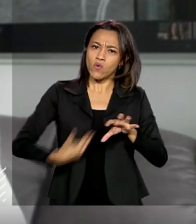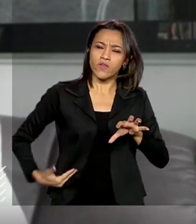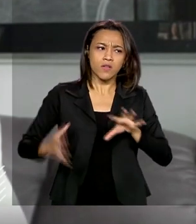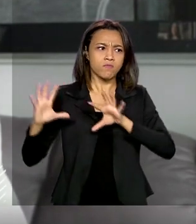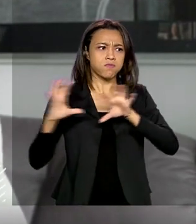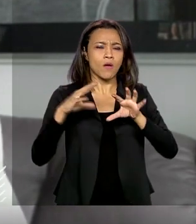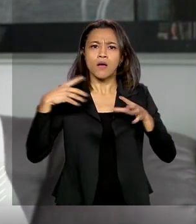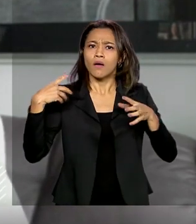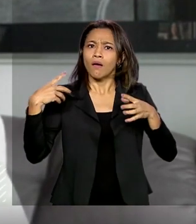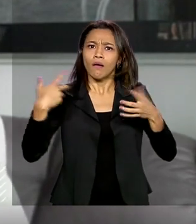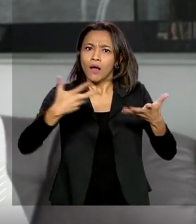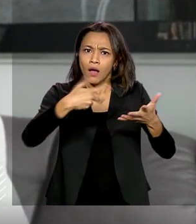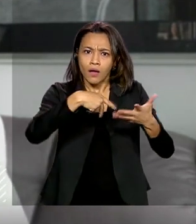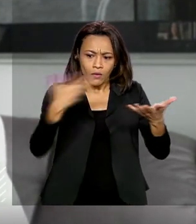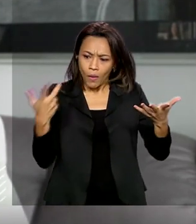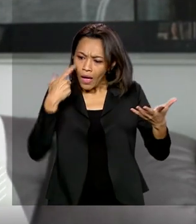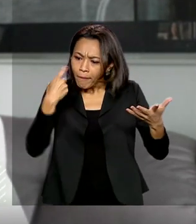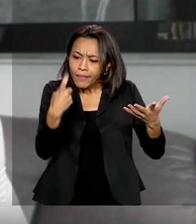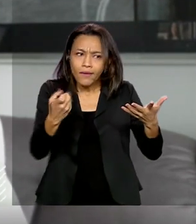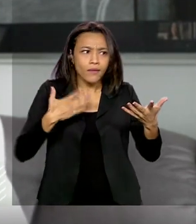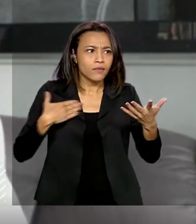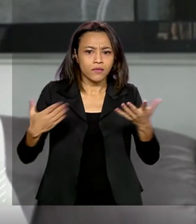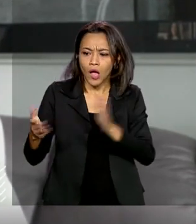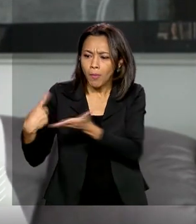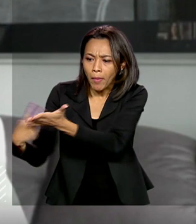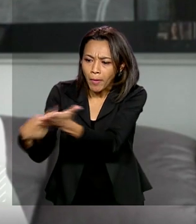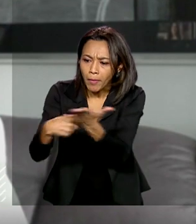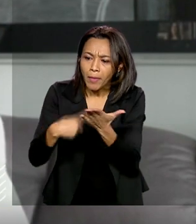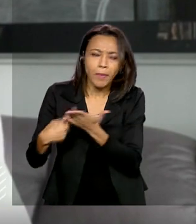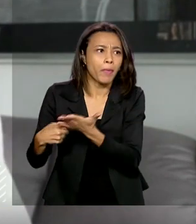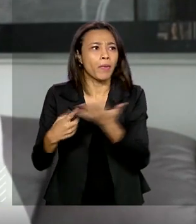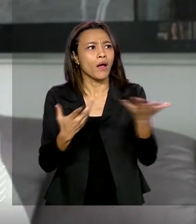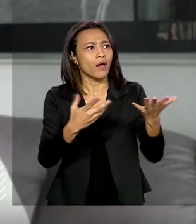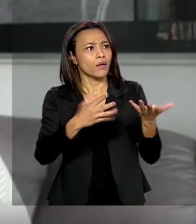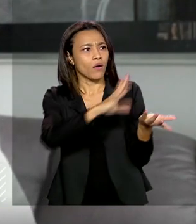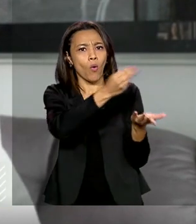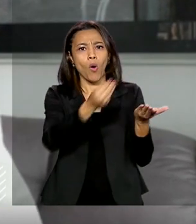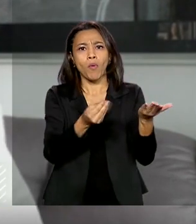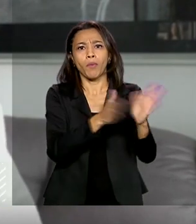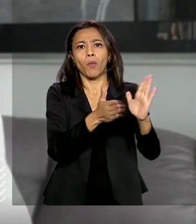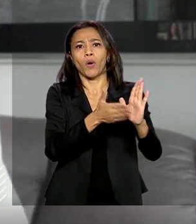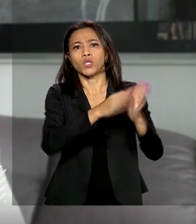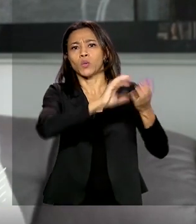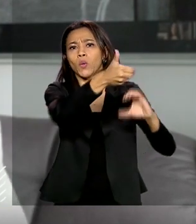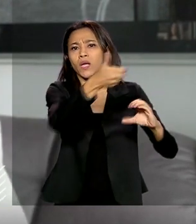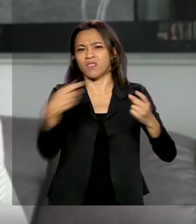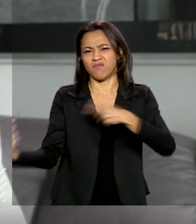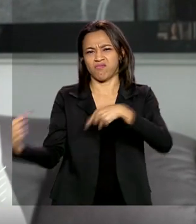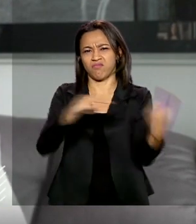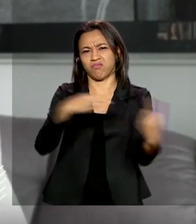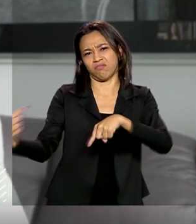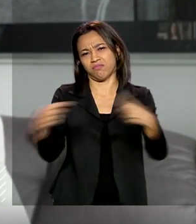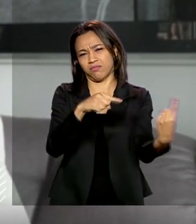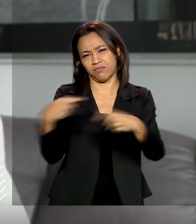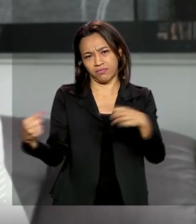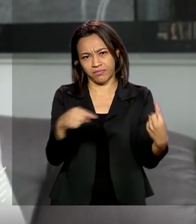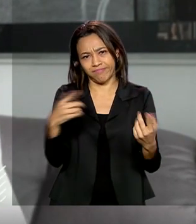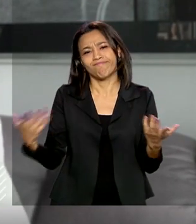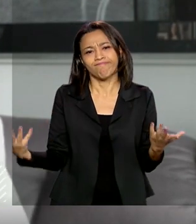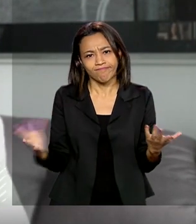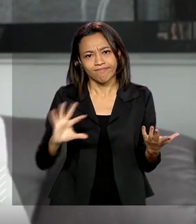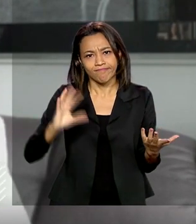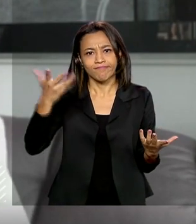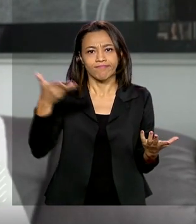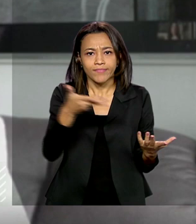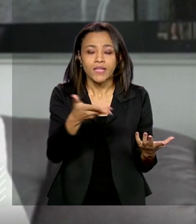mudanças saiam de acordo com os interesses, isso é natural da democracia. Então, que contas já têm sido feitas e são essas contas que eu gostaria de colocar